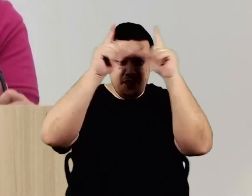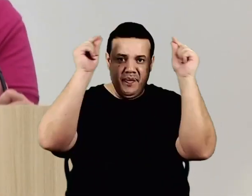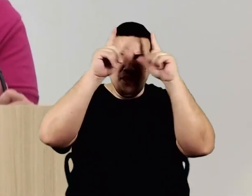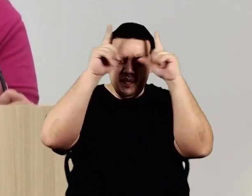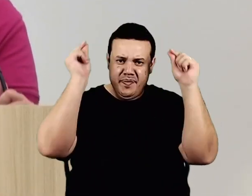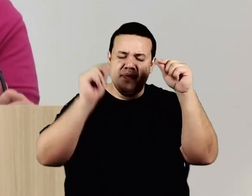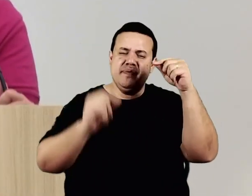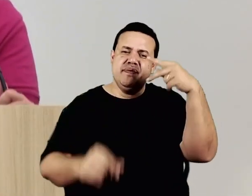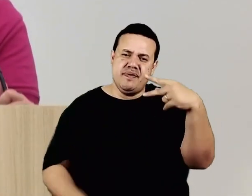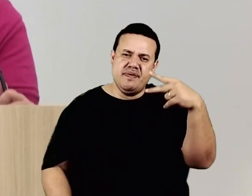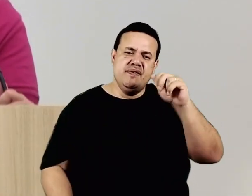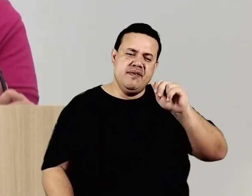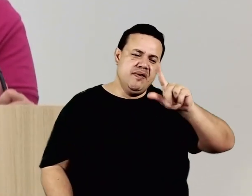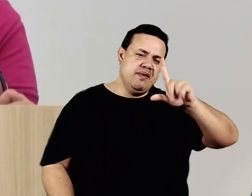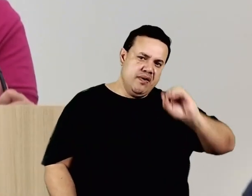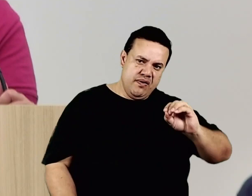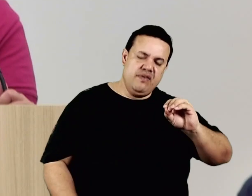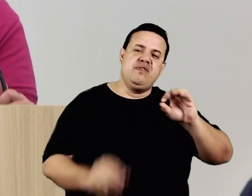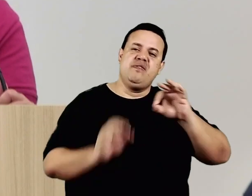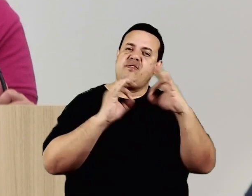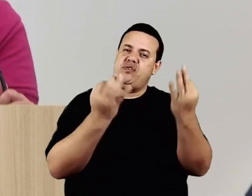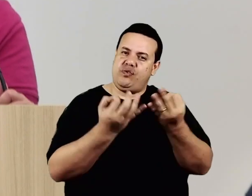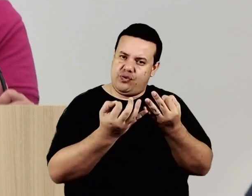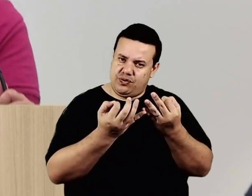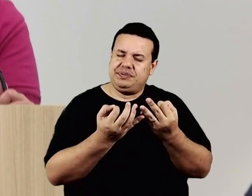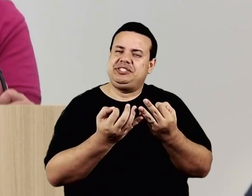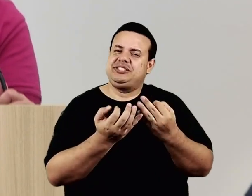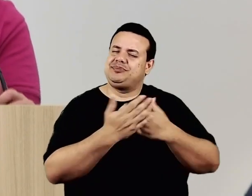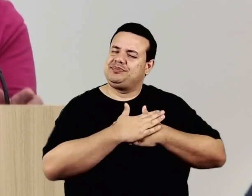a família Noguchi, que mora aí no meu coração.